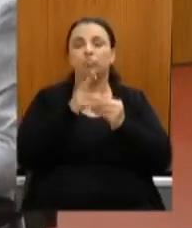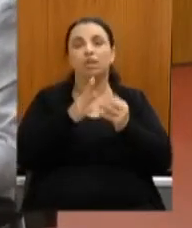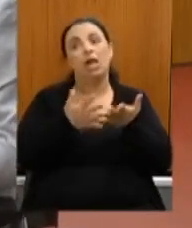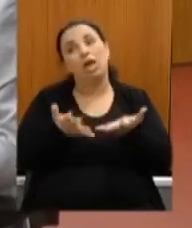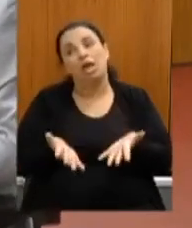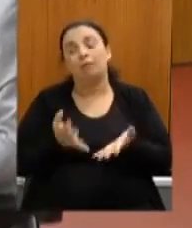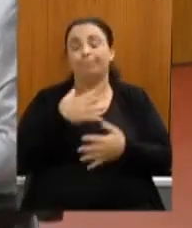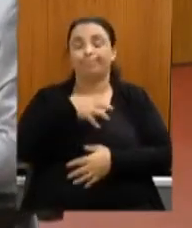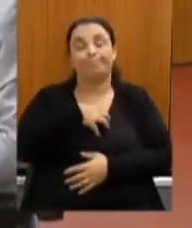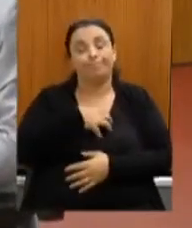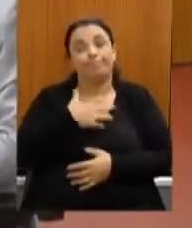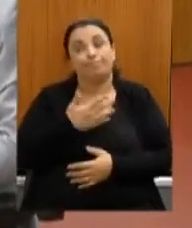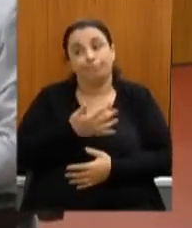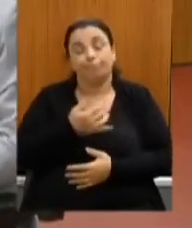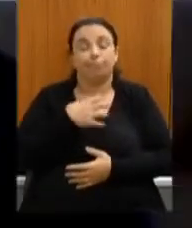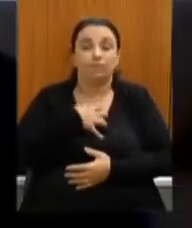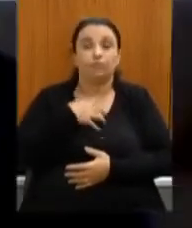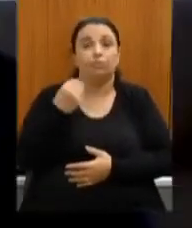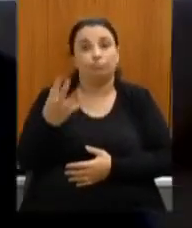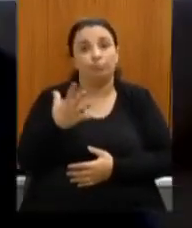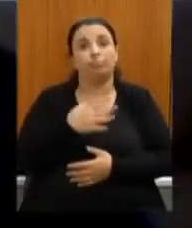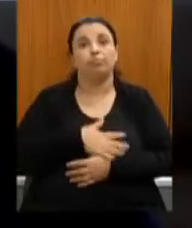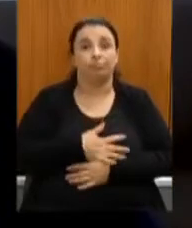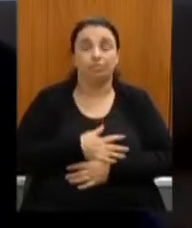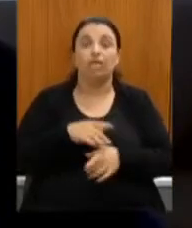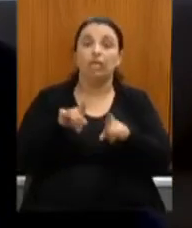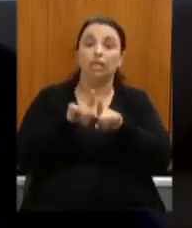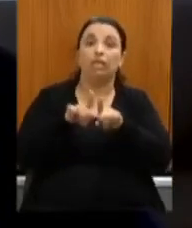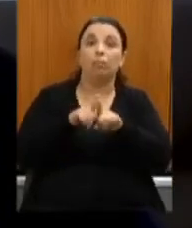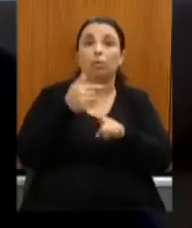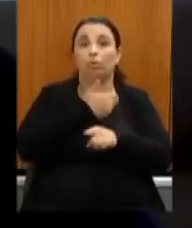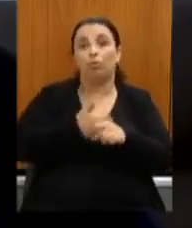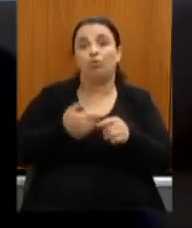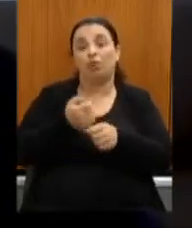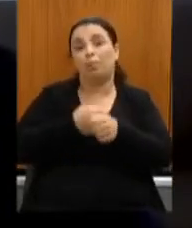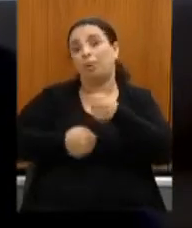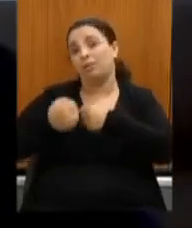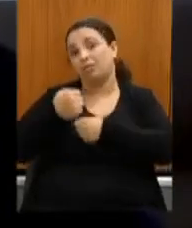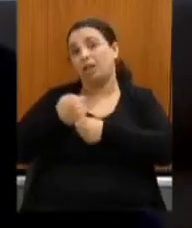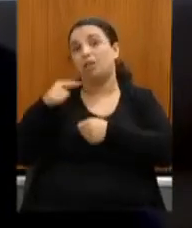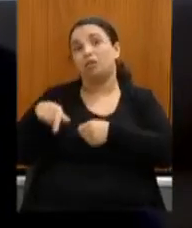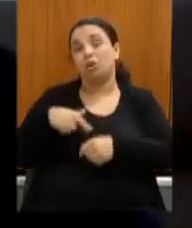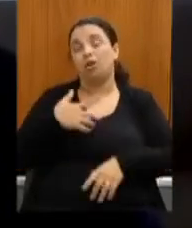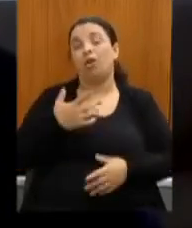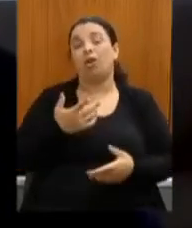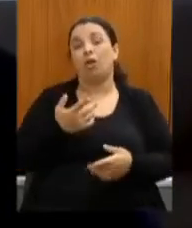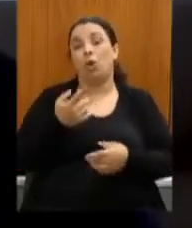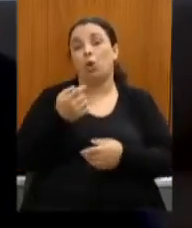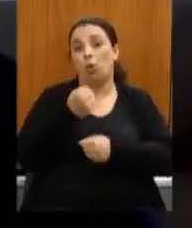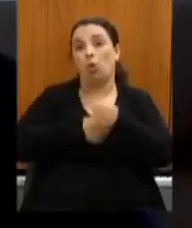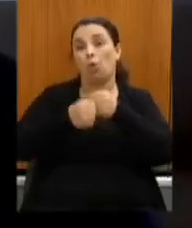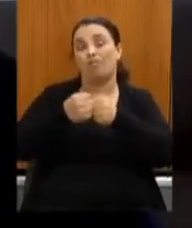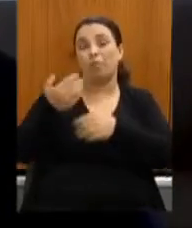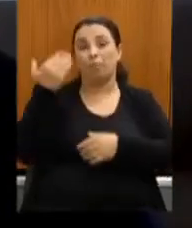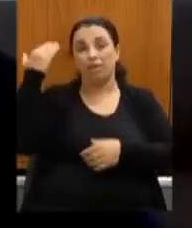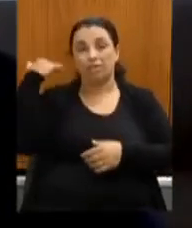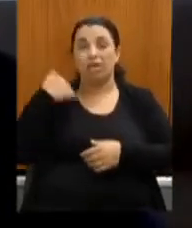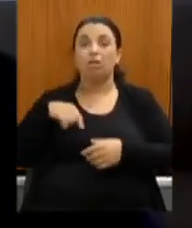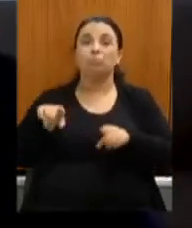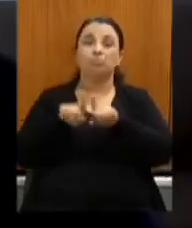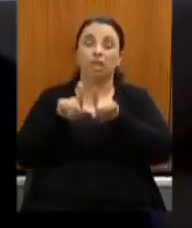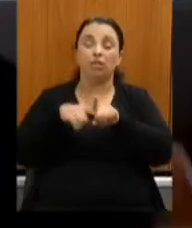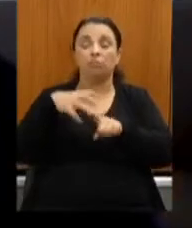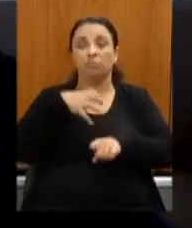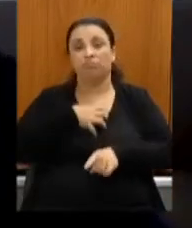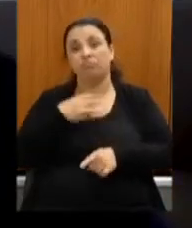eu lamentei no governo passado também e olha que eu era conselheiro da economia sempre batia sempre tinha